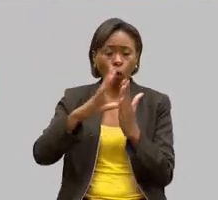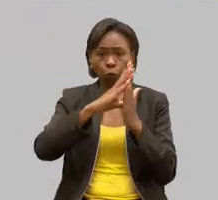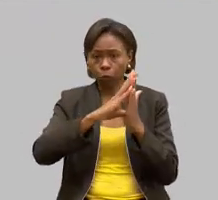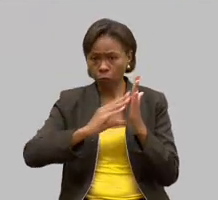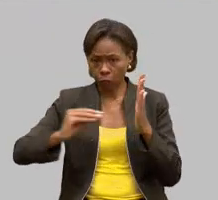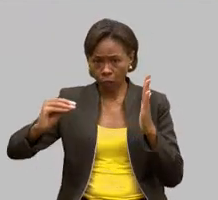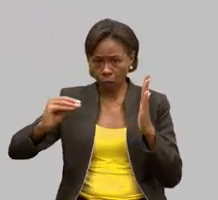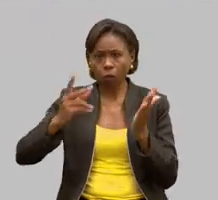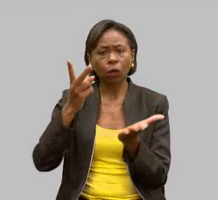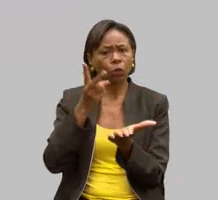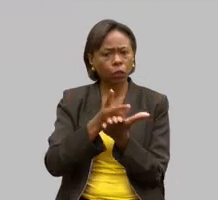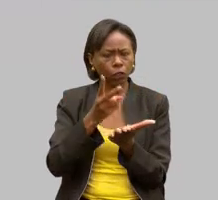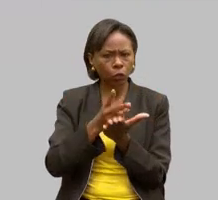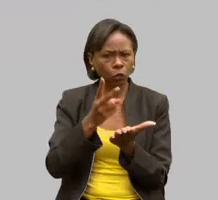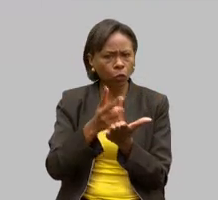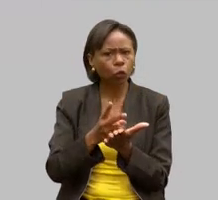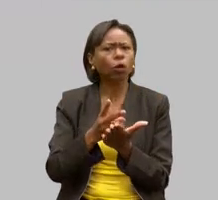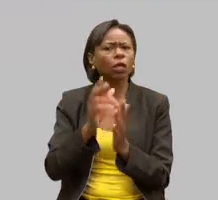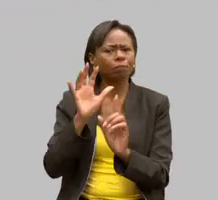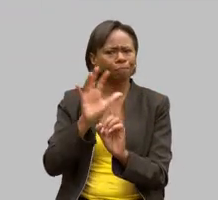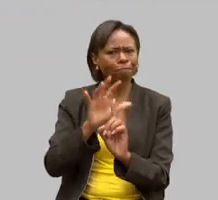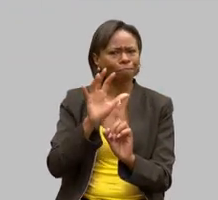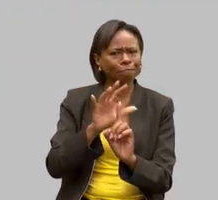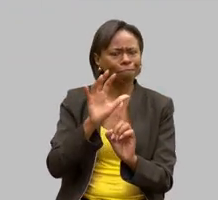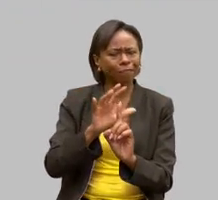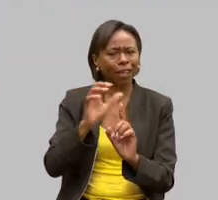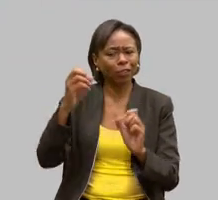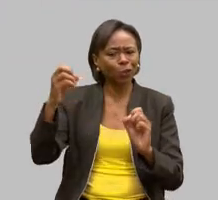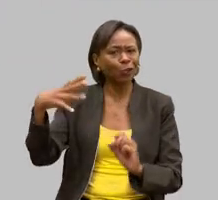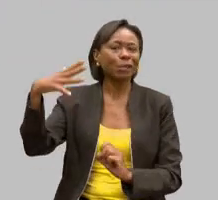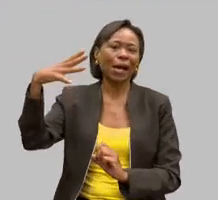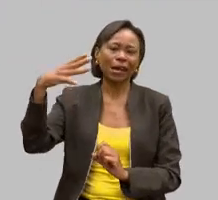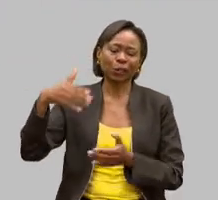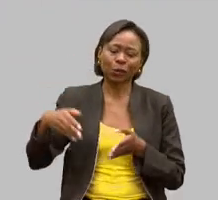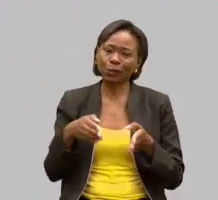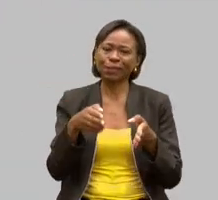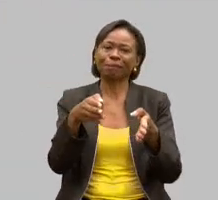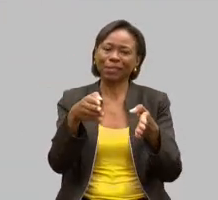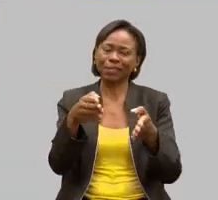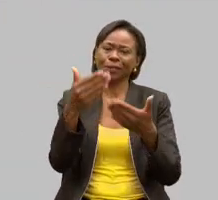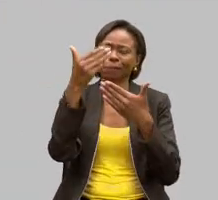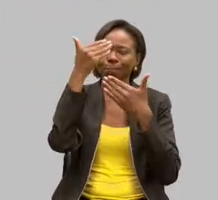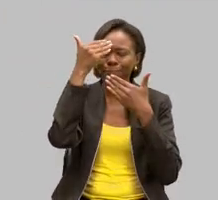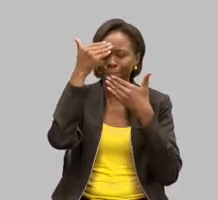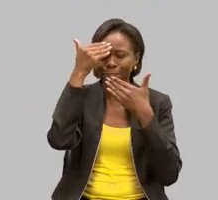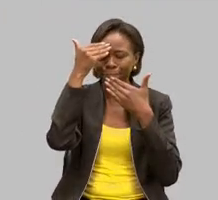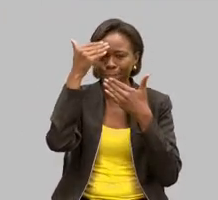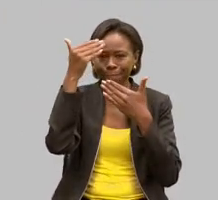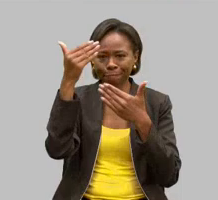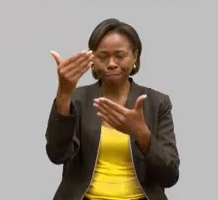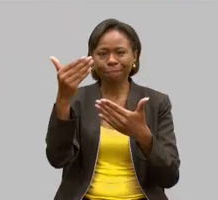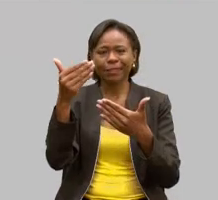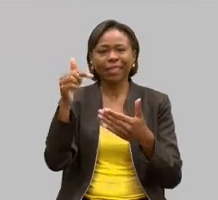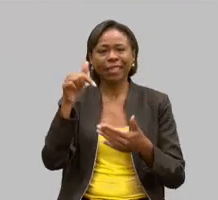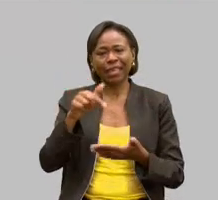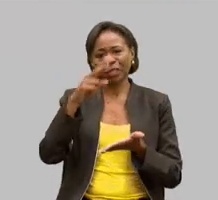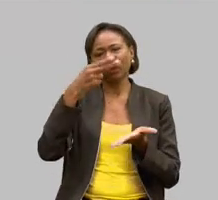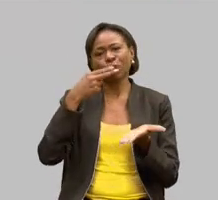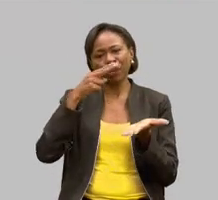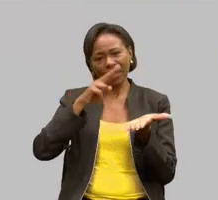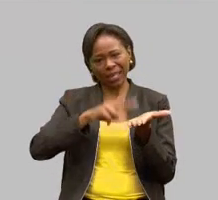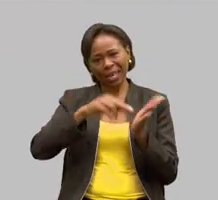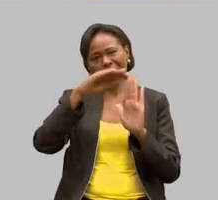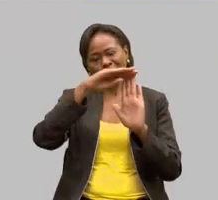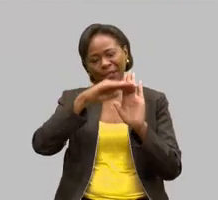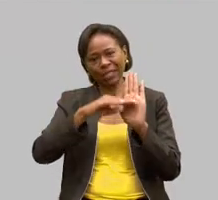a inspirar e iluminar os nossos caminhos. O meu muito obrigado. E, com essa fala, nós queremos dar uma